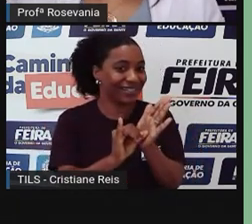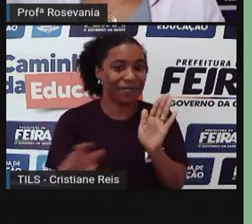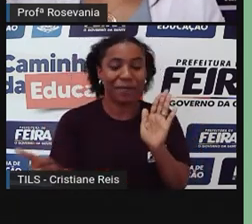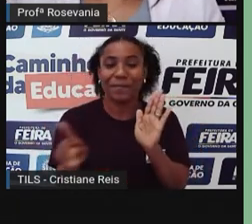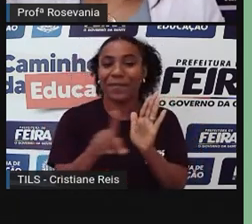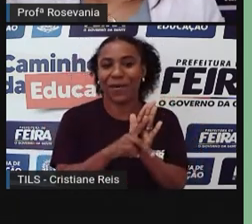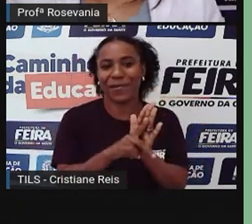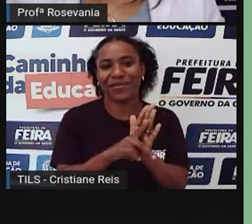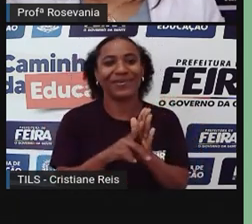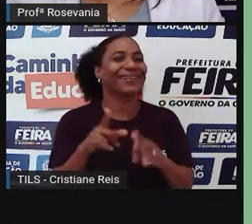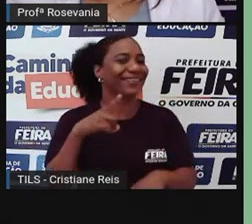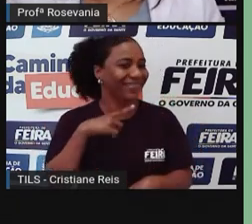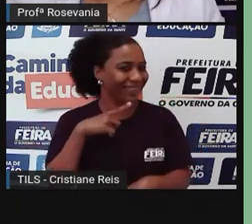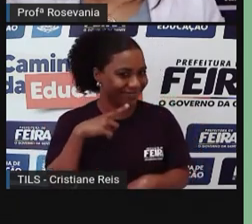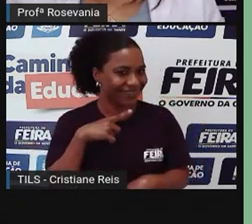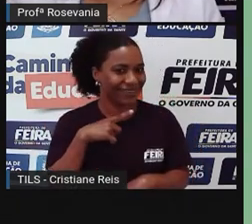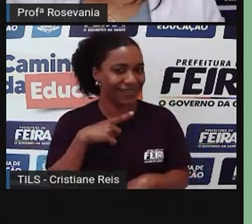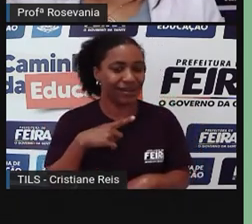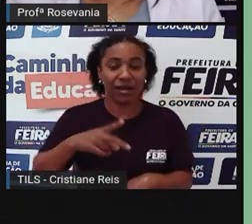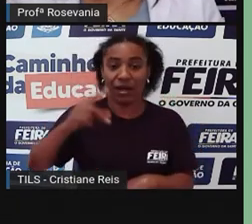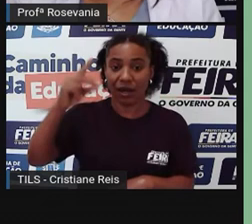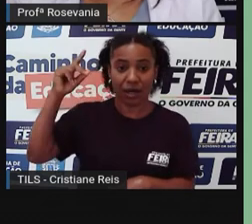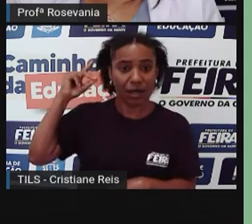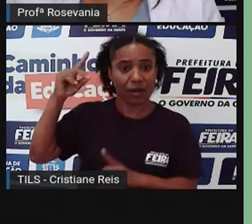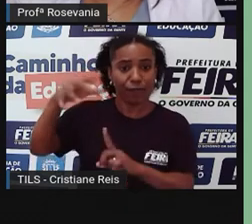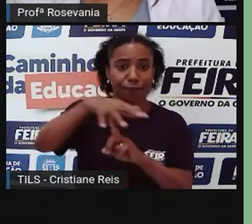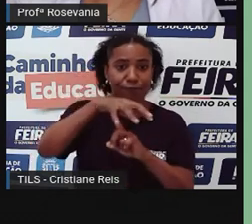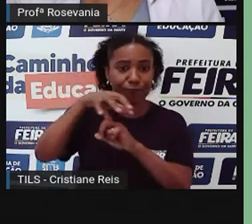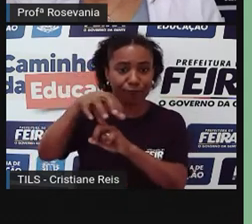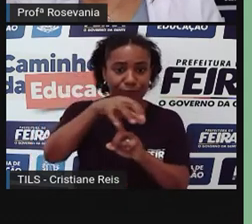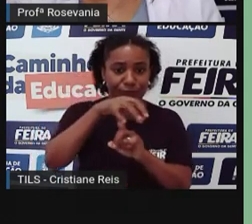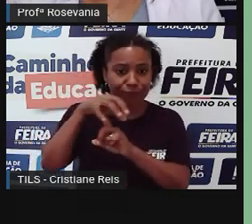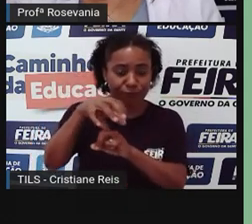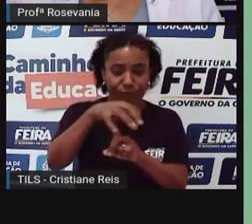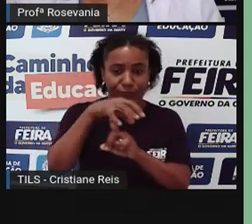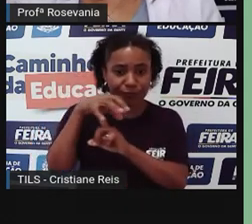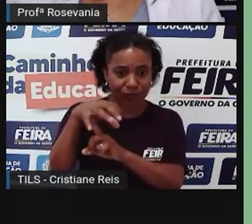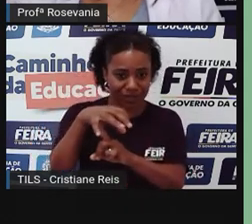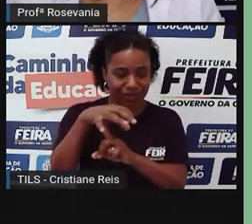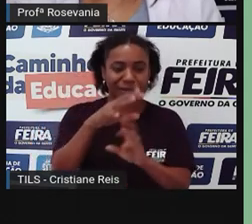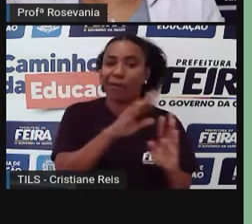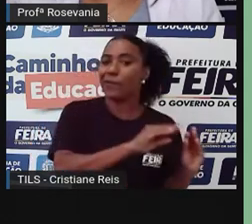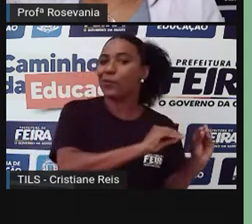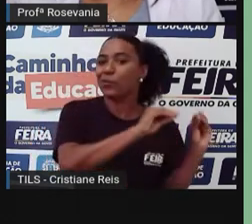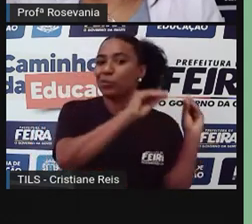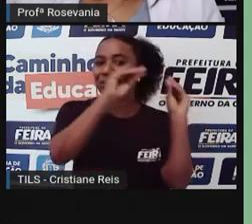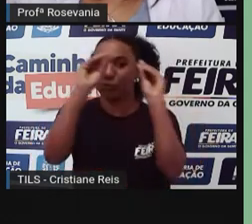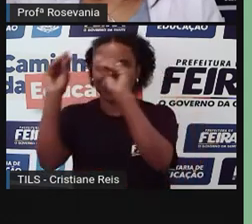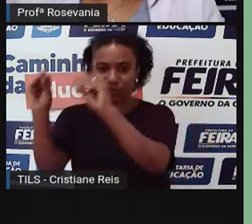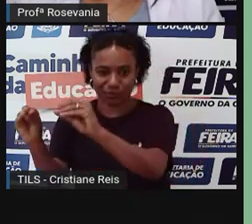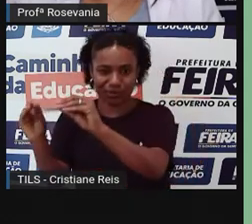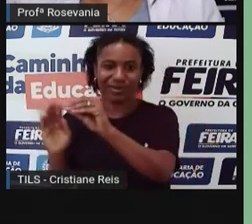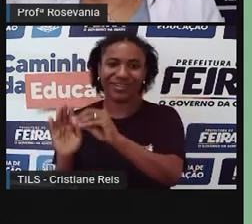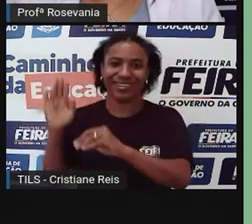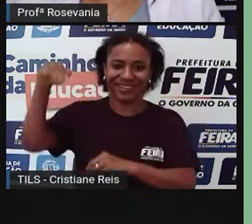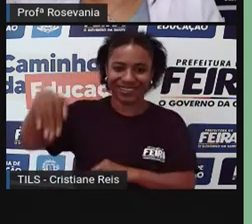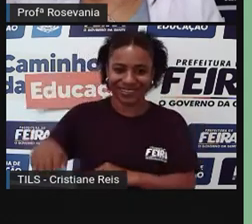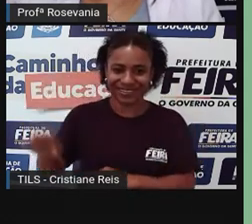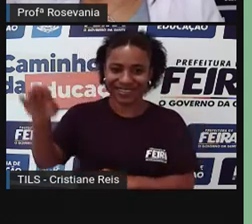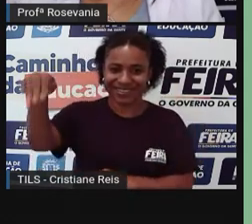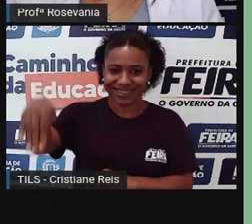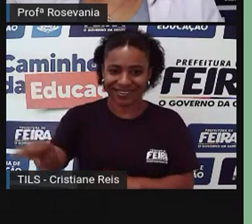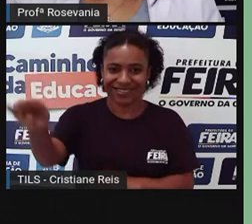e durante muito tempo, se tirou essa feira daqui, levou para o centro de abastecimento, mas sempre teve os